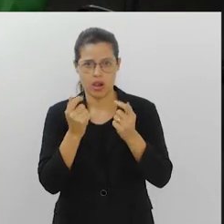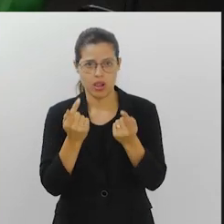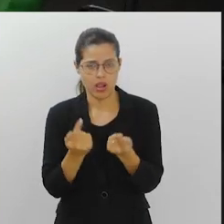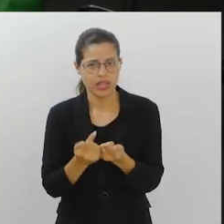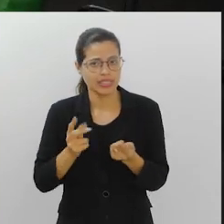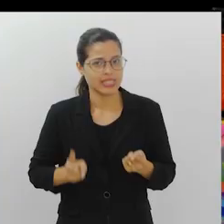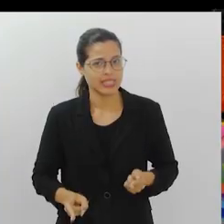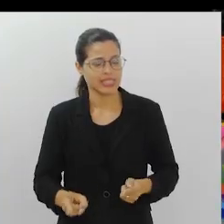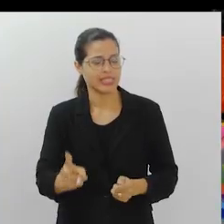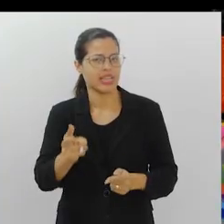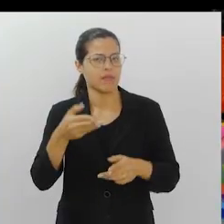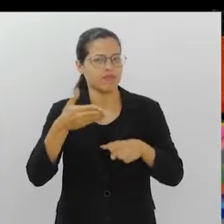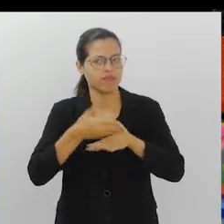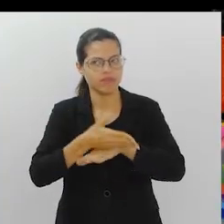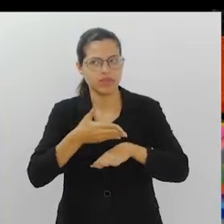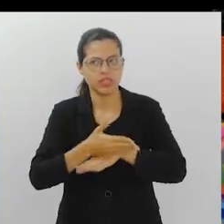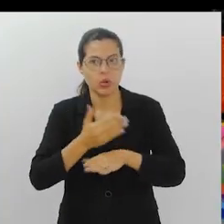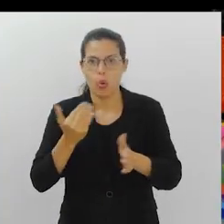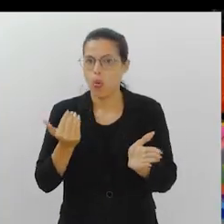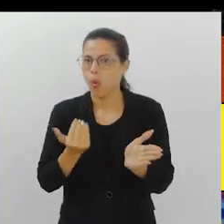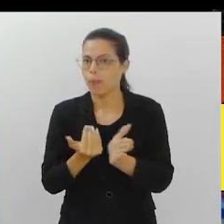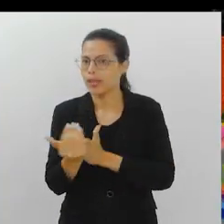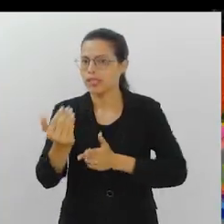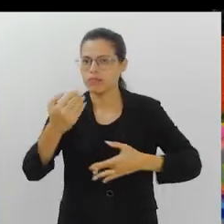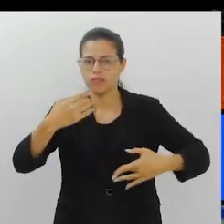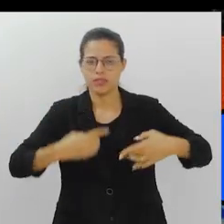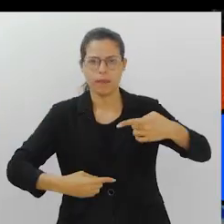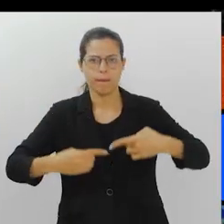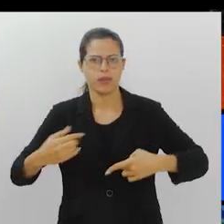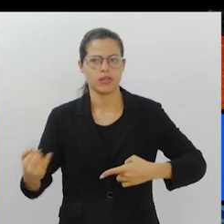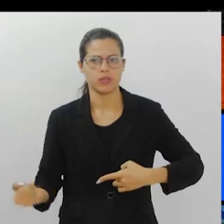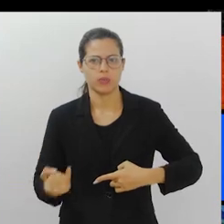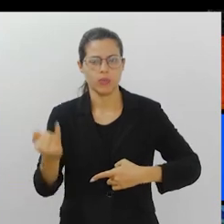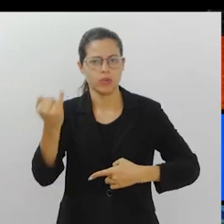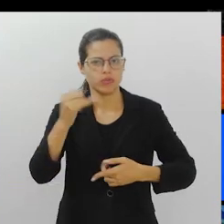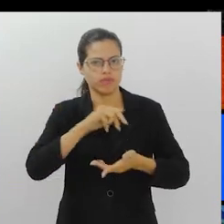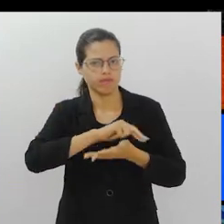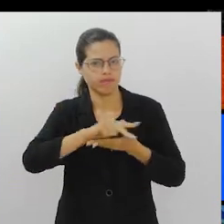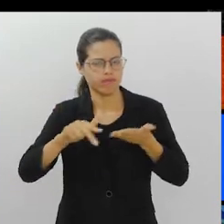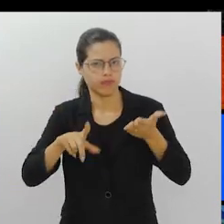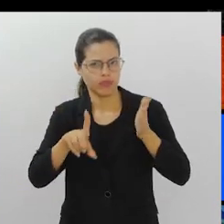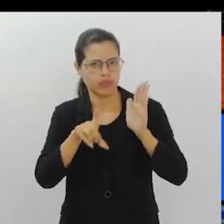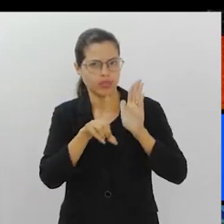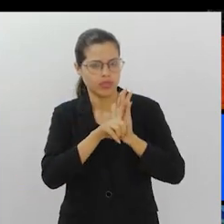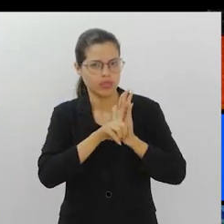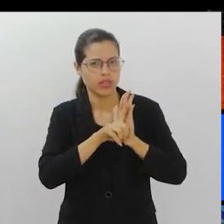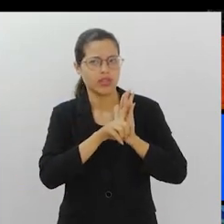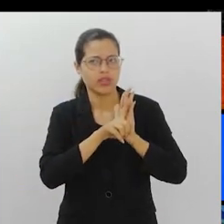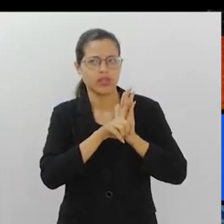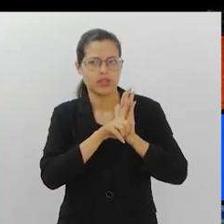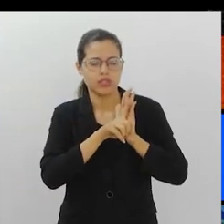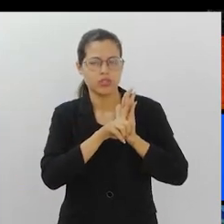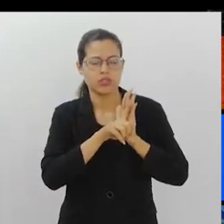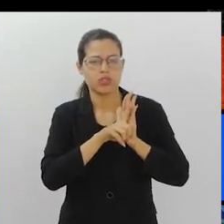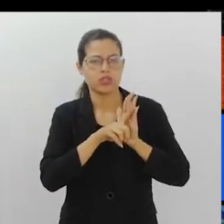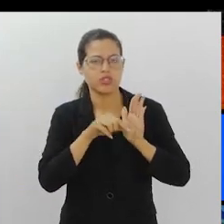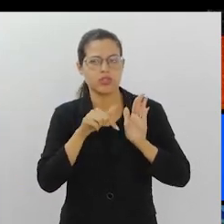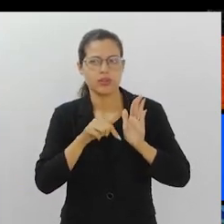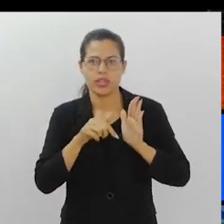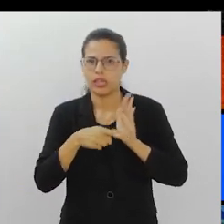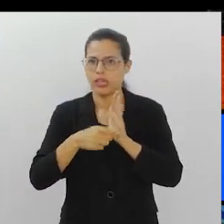Legislativa do Rio de Janeiro que sempre teve presente na vanguarda de discussões muito importantes. Diversas leis que nunca foram